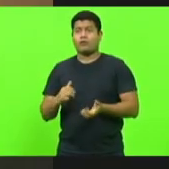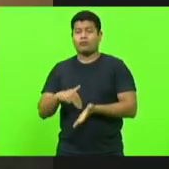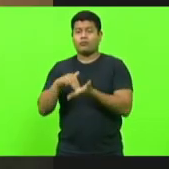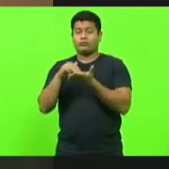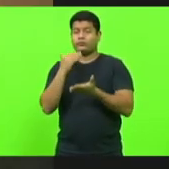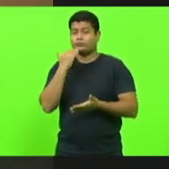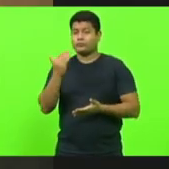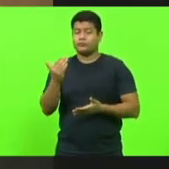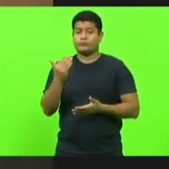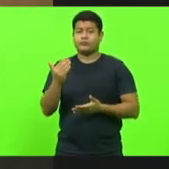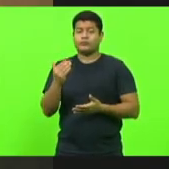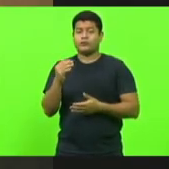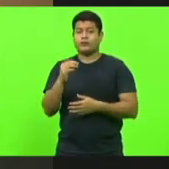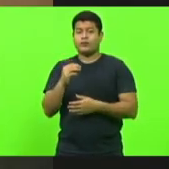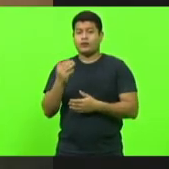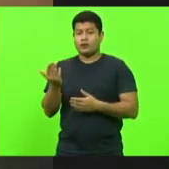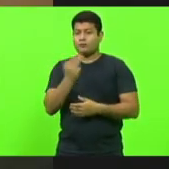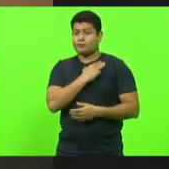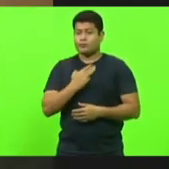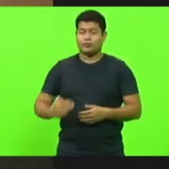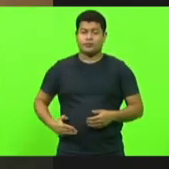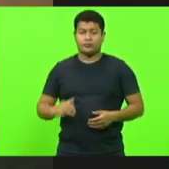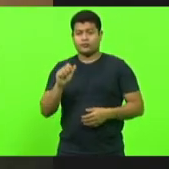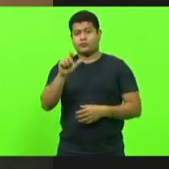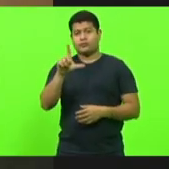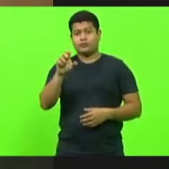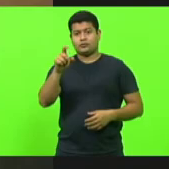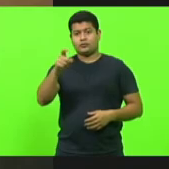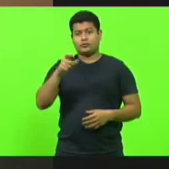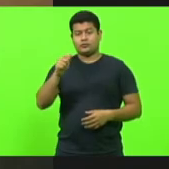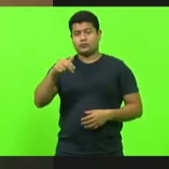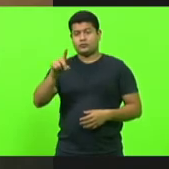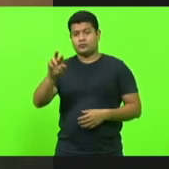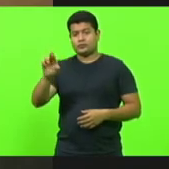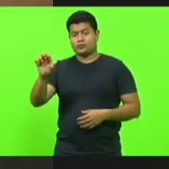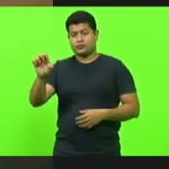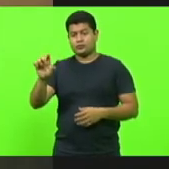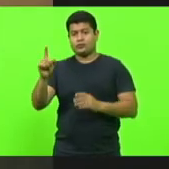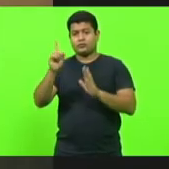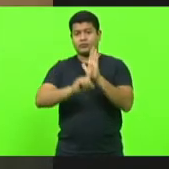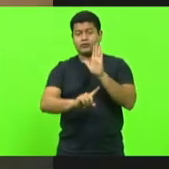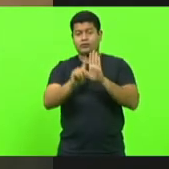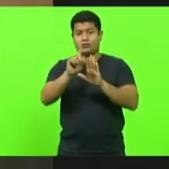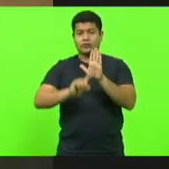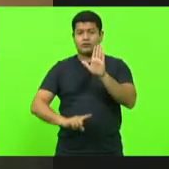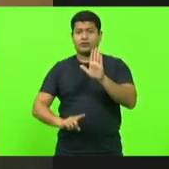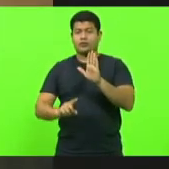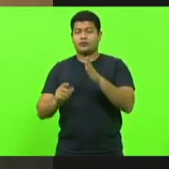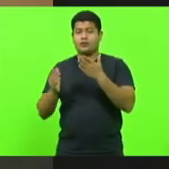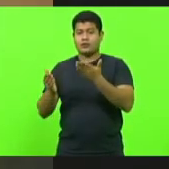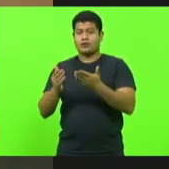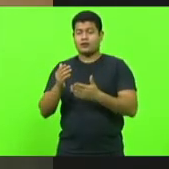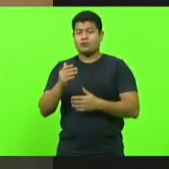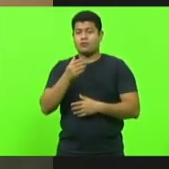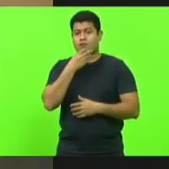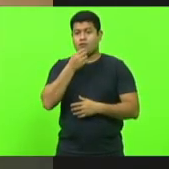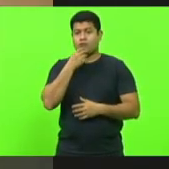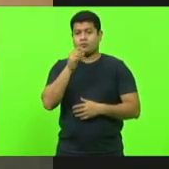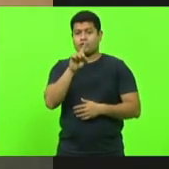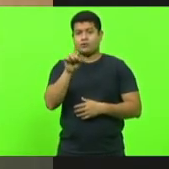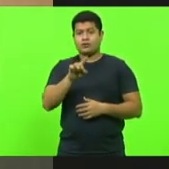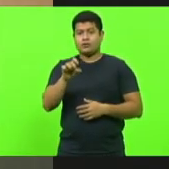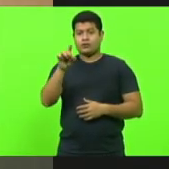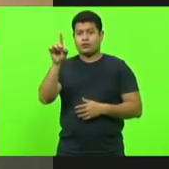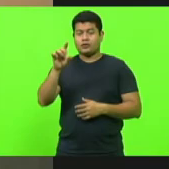ao ministro do STF Alexandre de Moraes pela revogação da prisão do Zé Trovão tá e também discordo como alguns